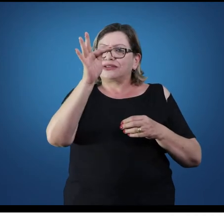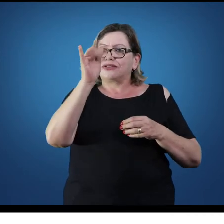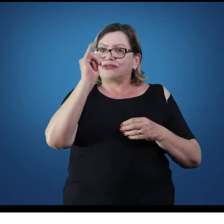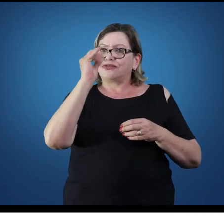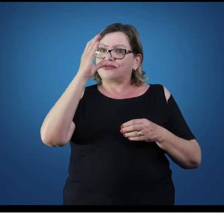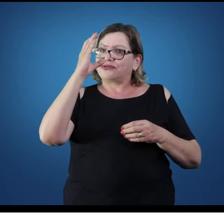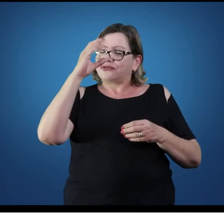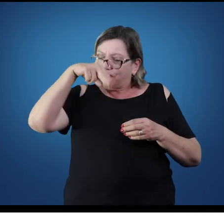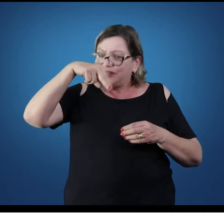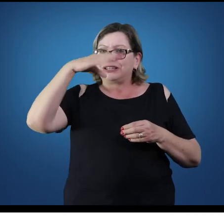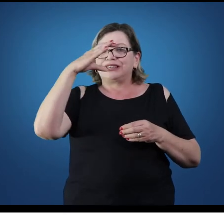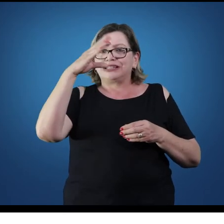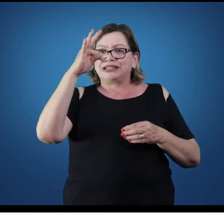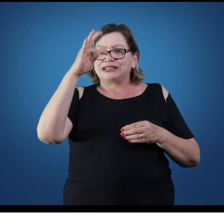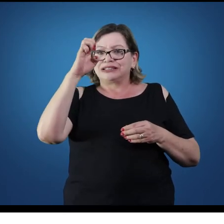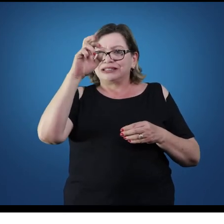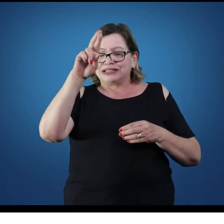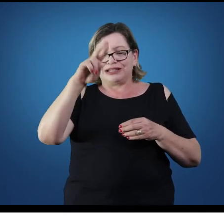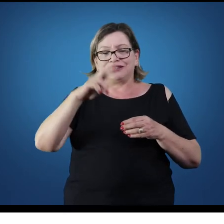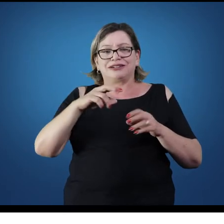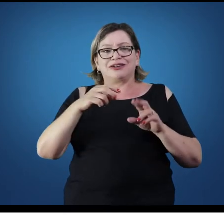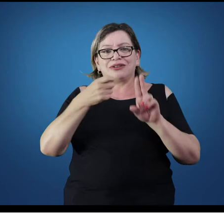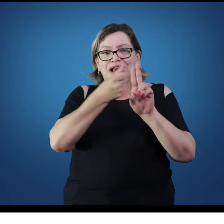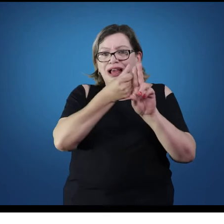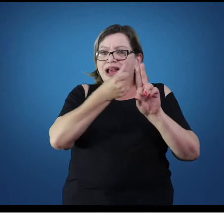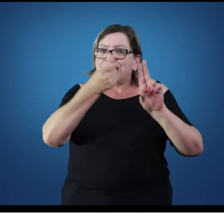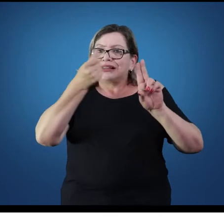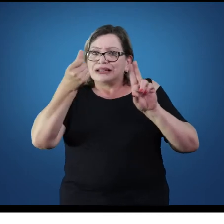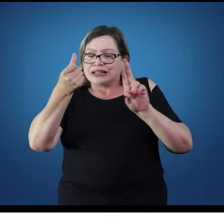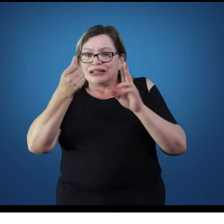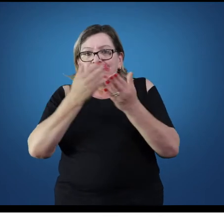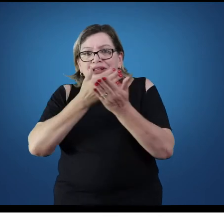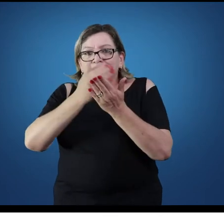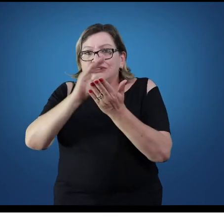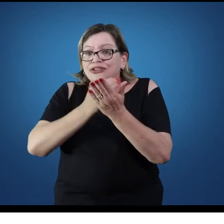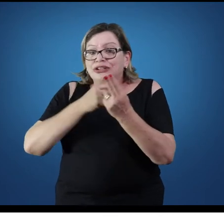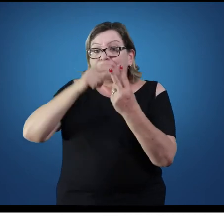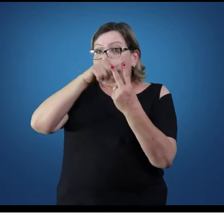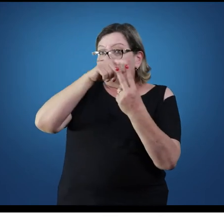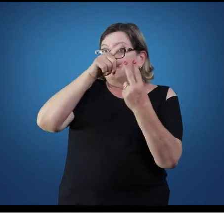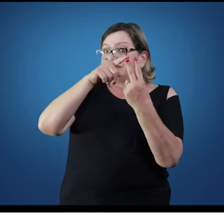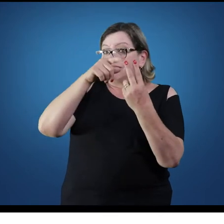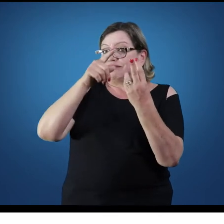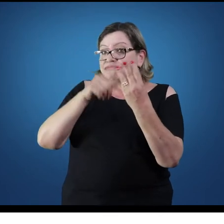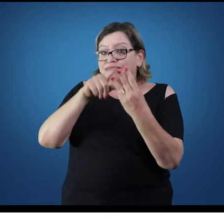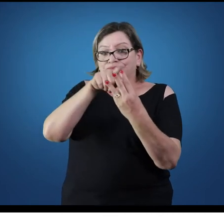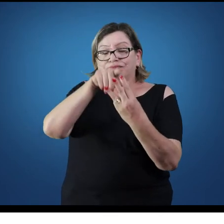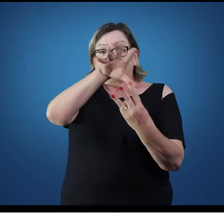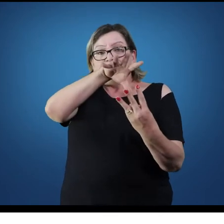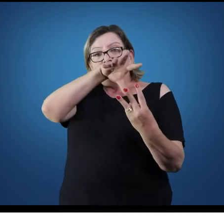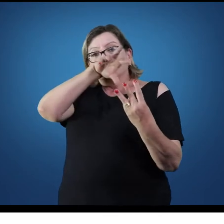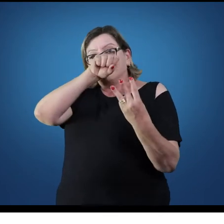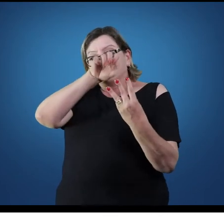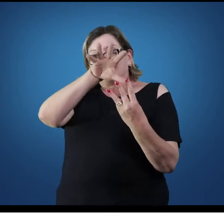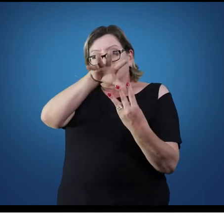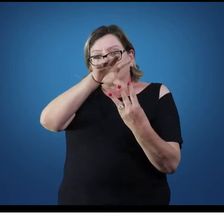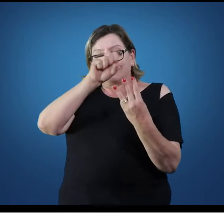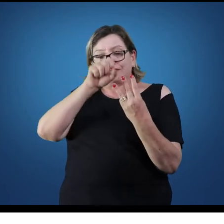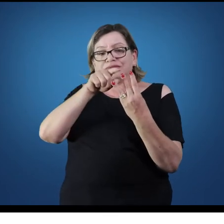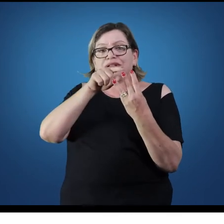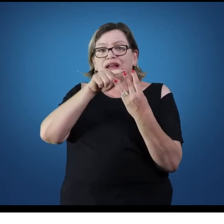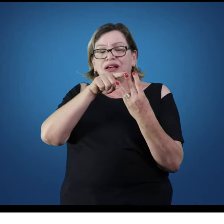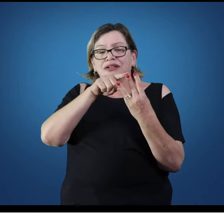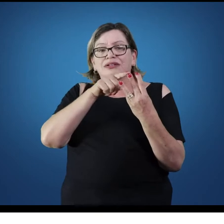unidade 6 traz esse compartimento de aparelho respiratório, aparelho digestório e gênio turinário.